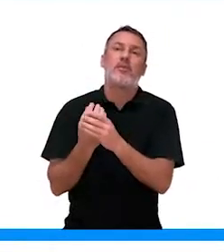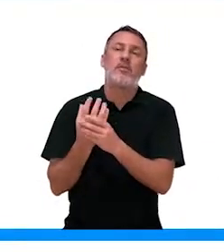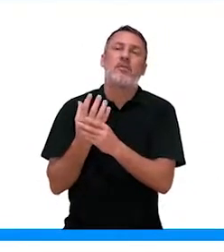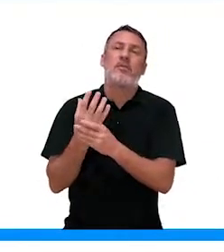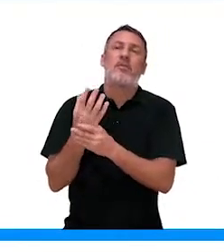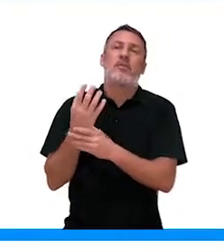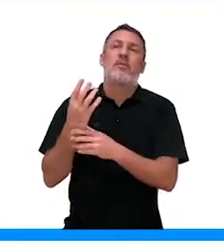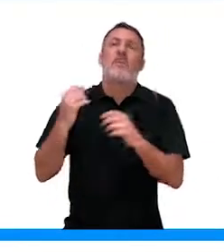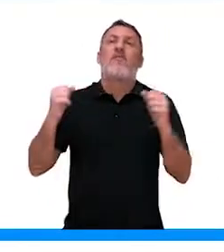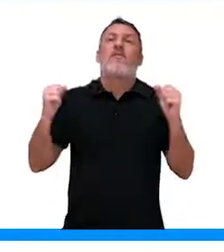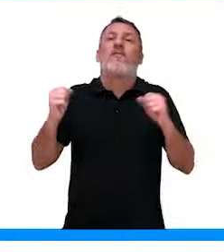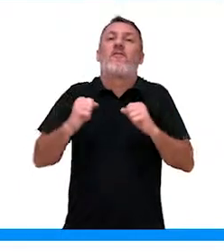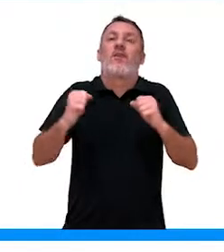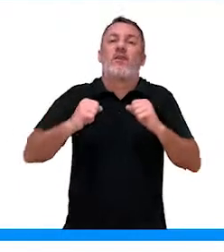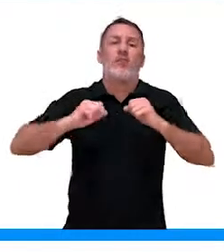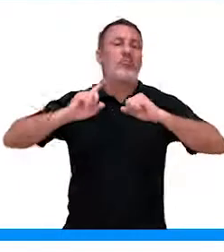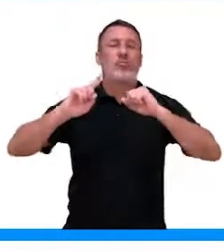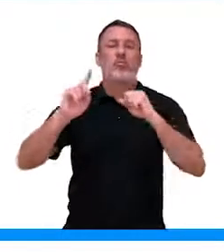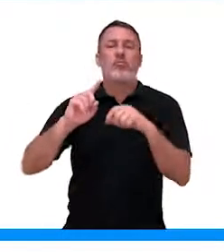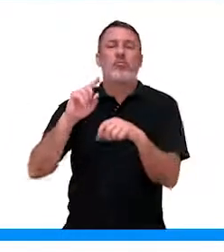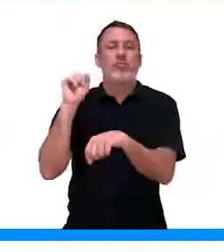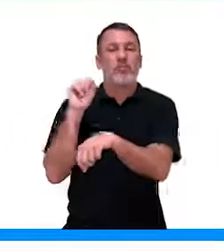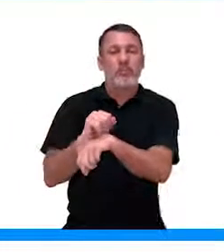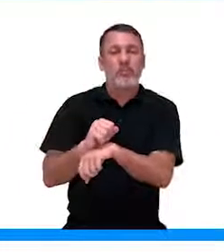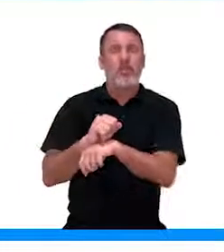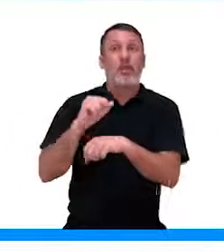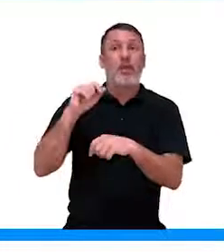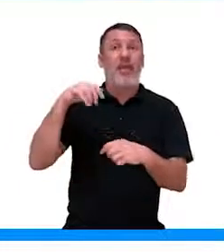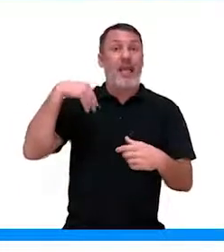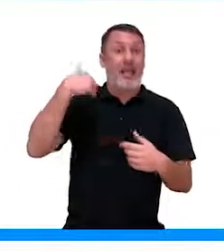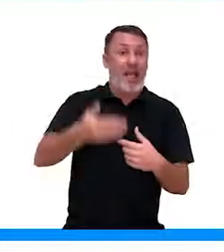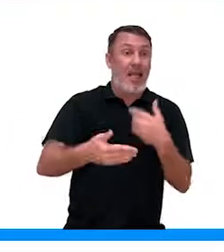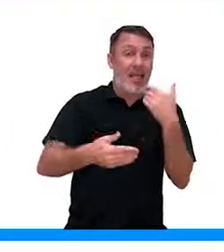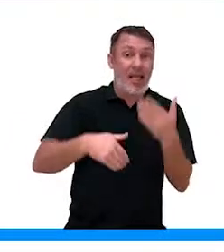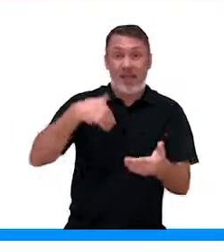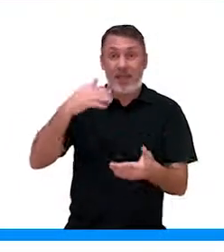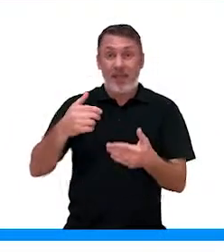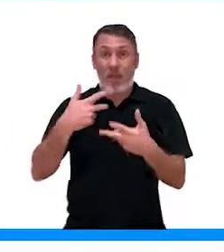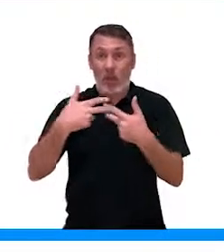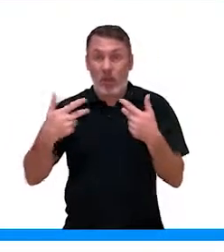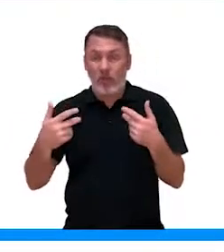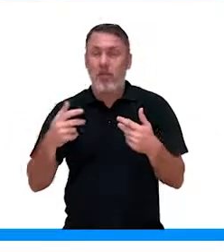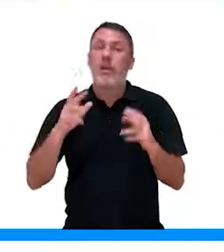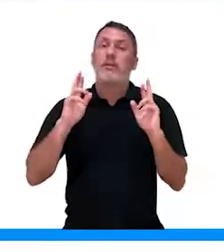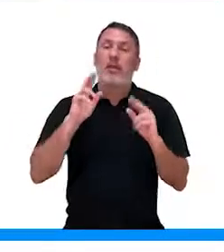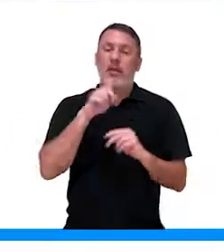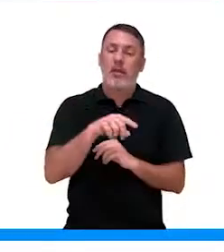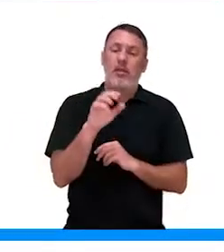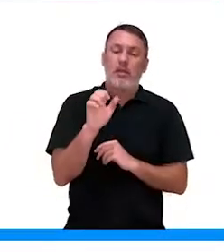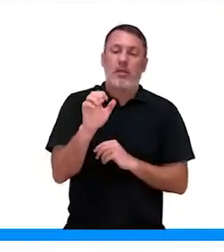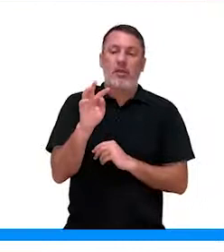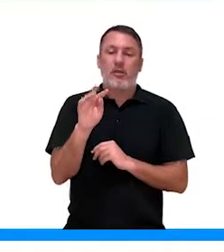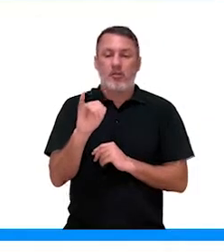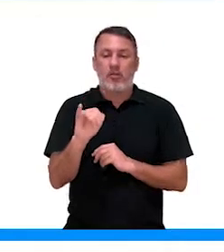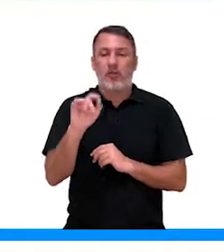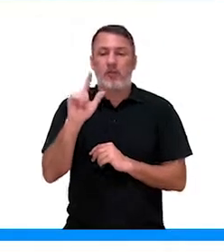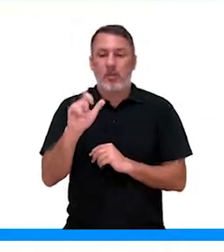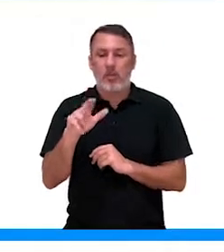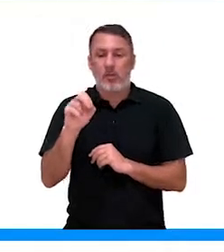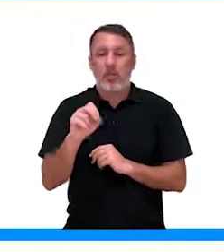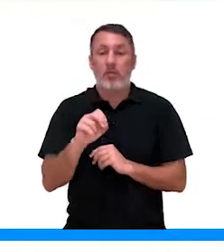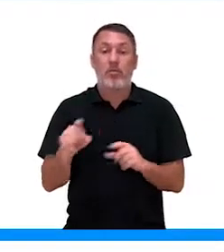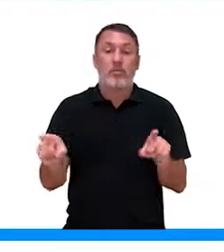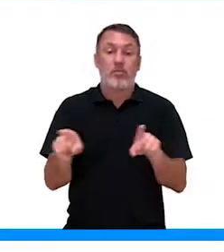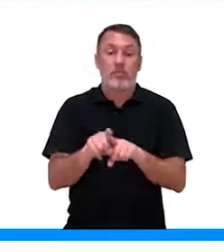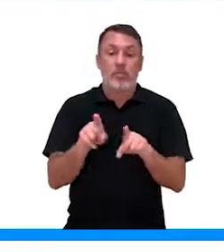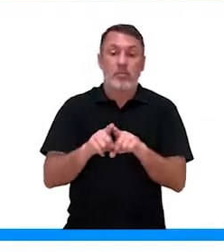planta cresça durante o inverno e não com a queda, a queda mesmo quem está relacionada é o etileno e ele